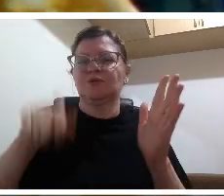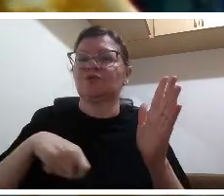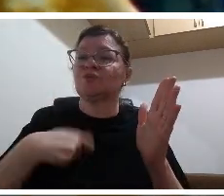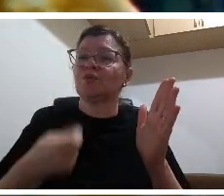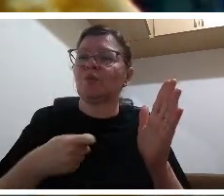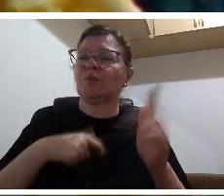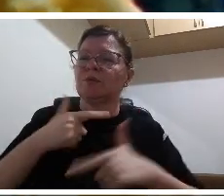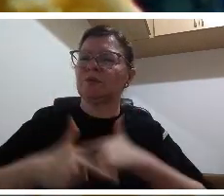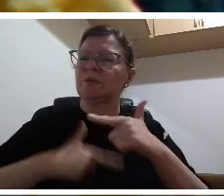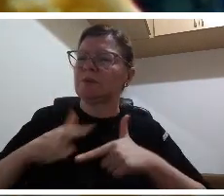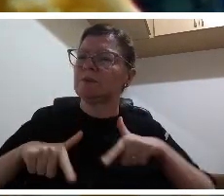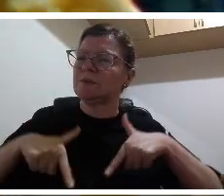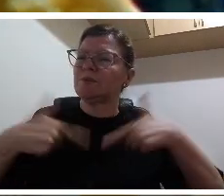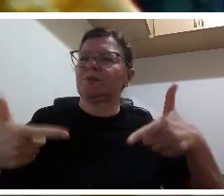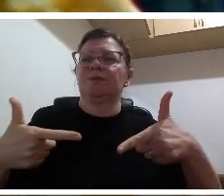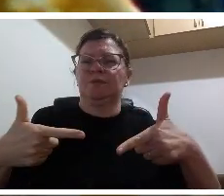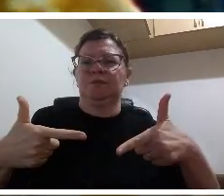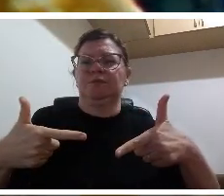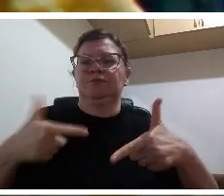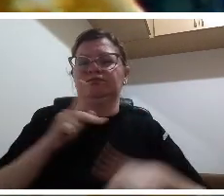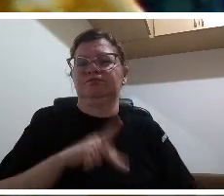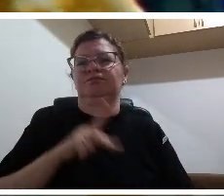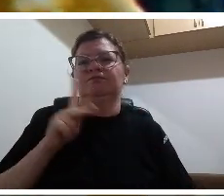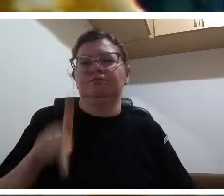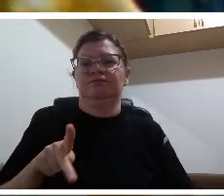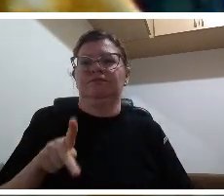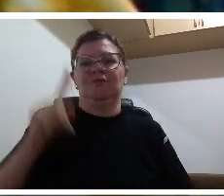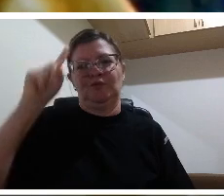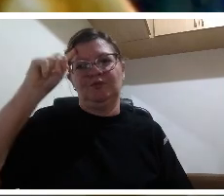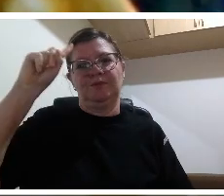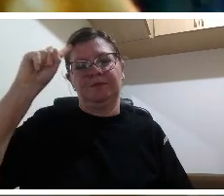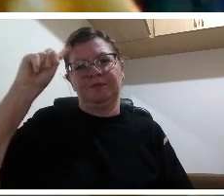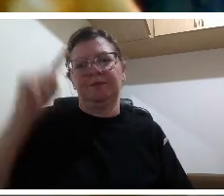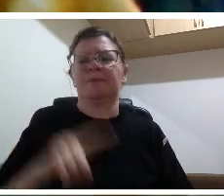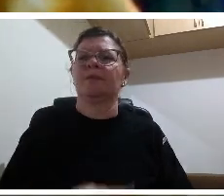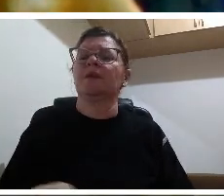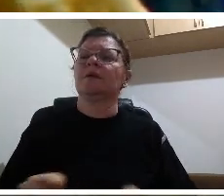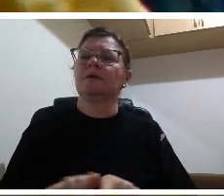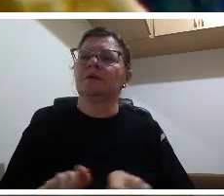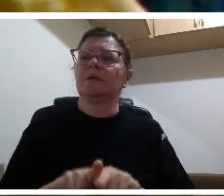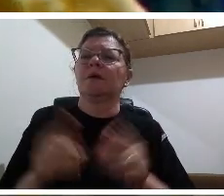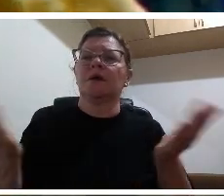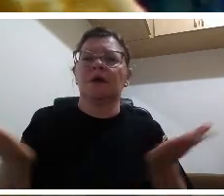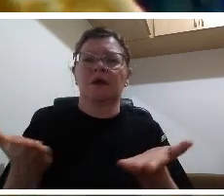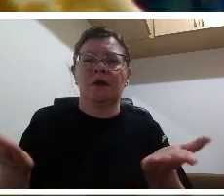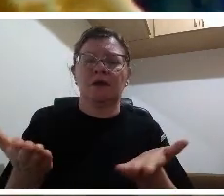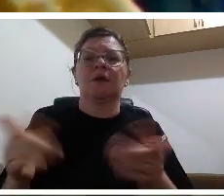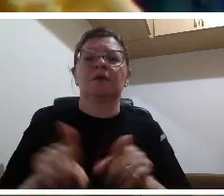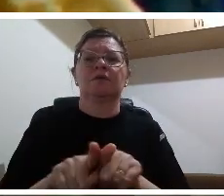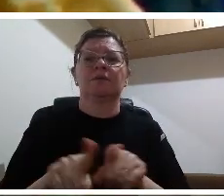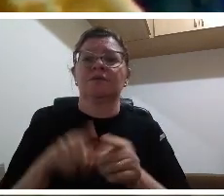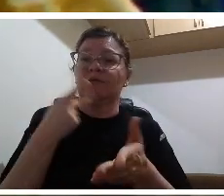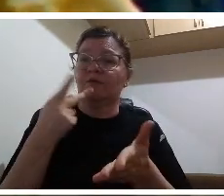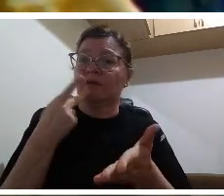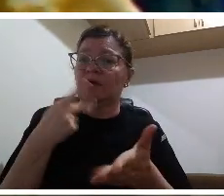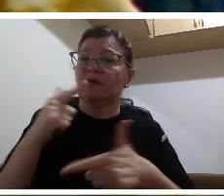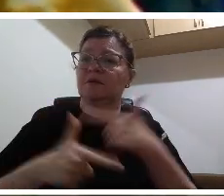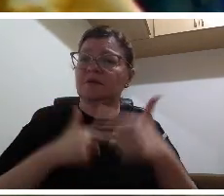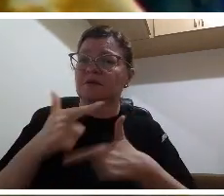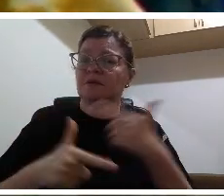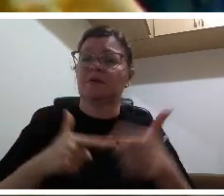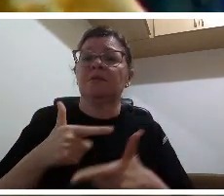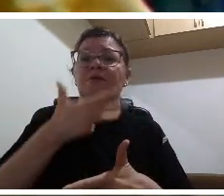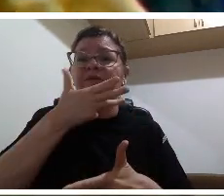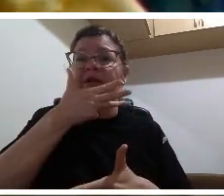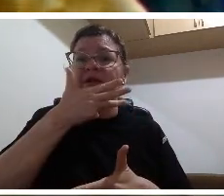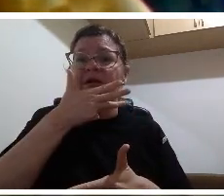fazendo todas essas nossas esses auxílios né a Vlad e a Simone com a interpretação da língua brasileira de